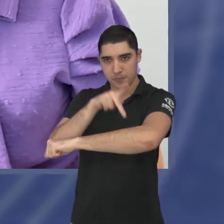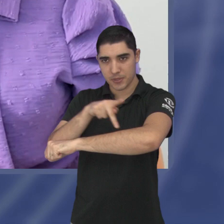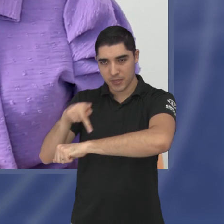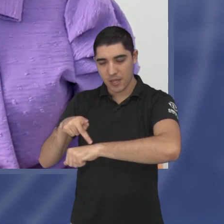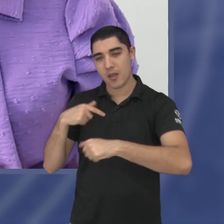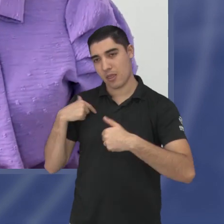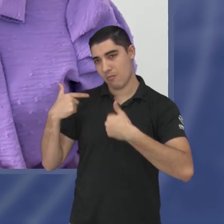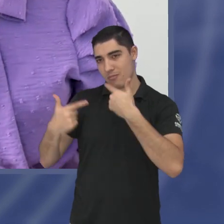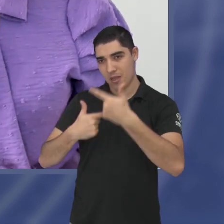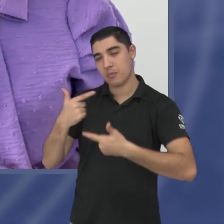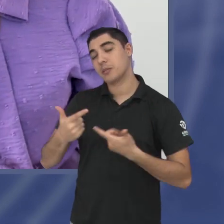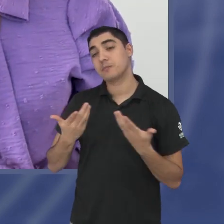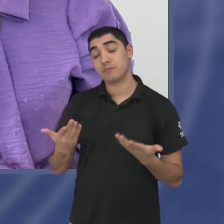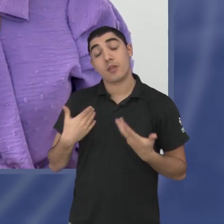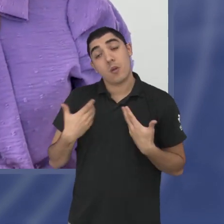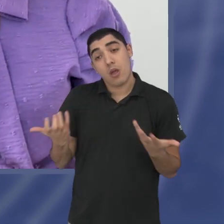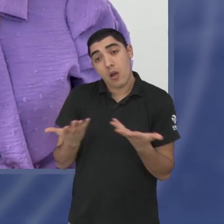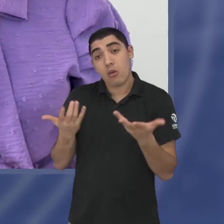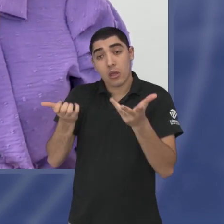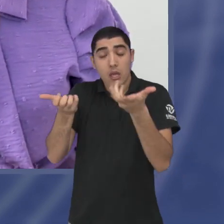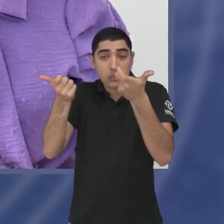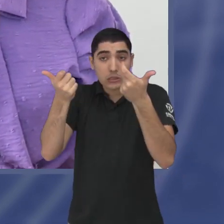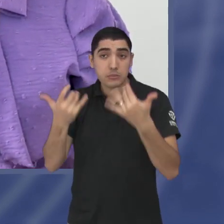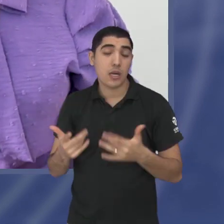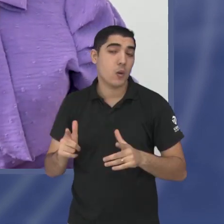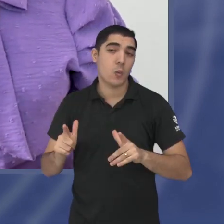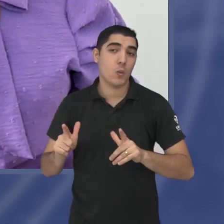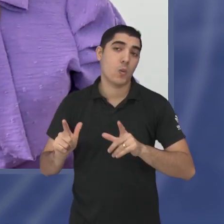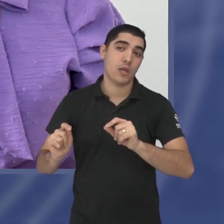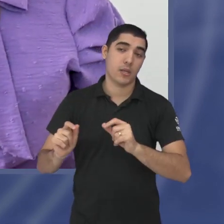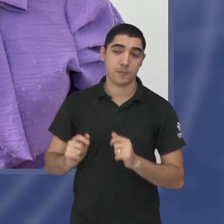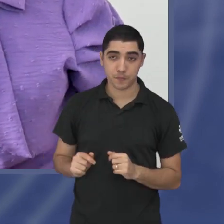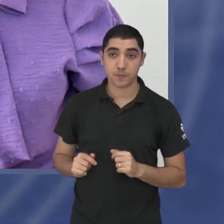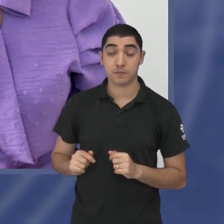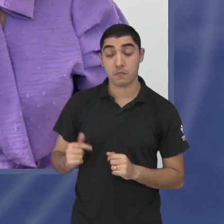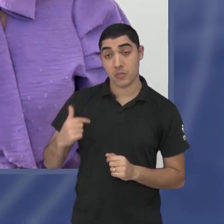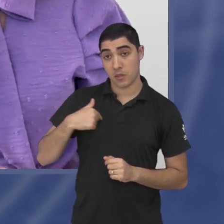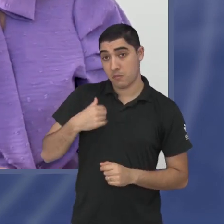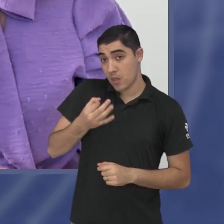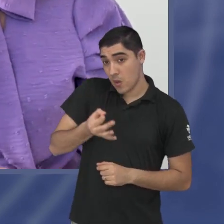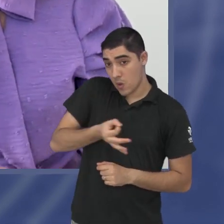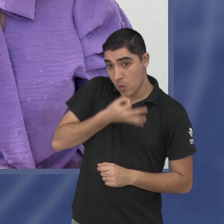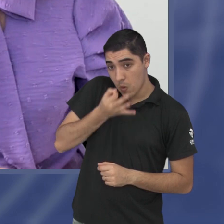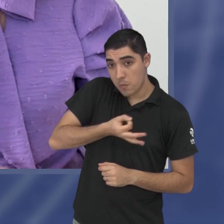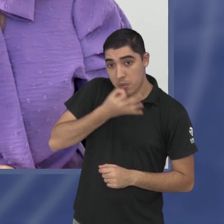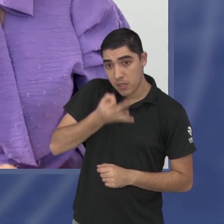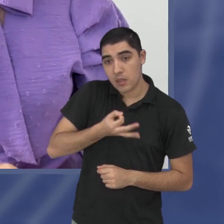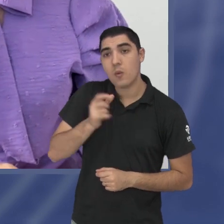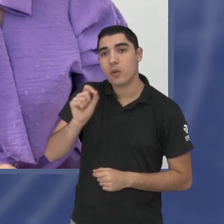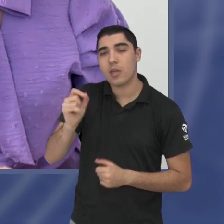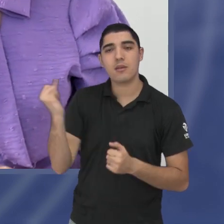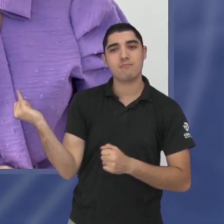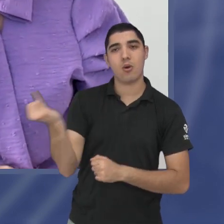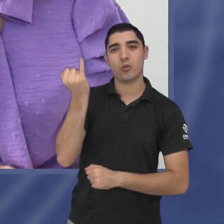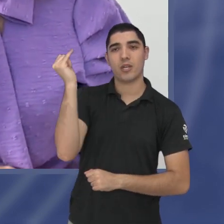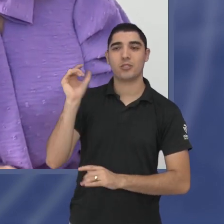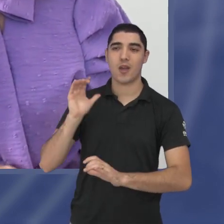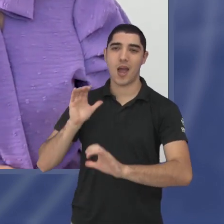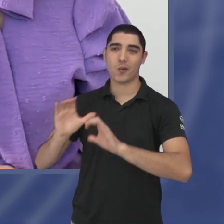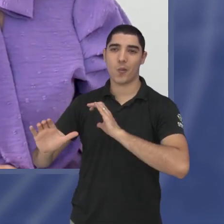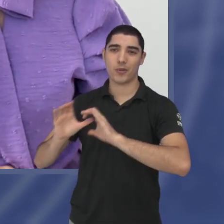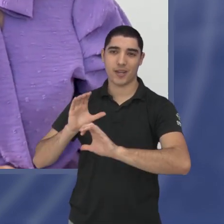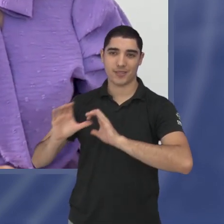quero fazer as minhas considerações dizendo que no meu ponto de vista a base de tudo é a comunicação